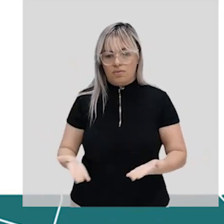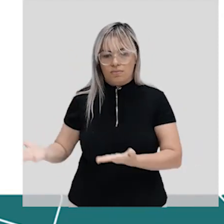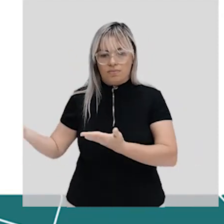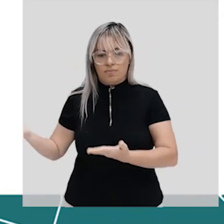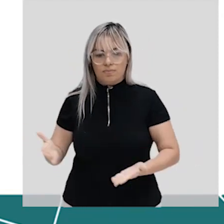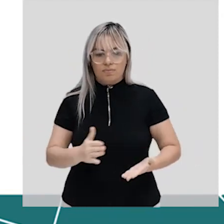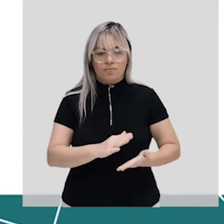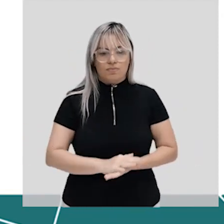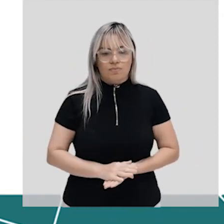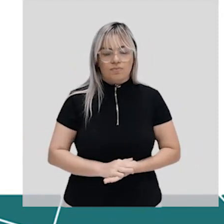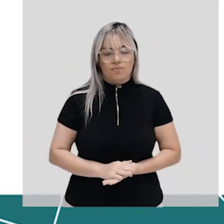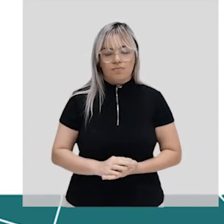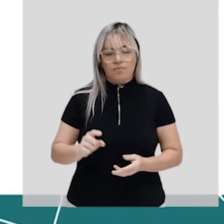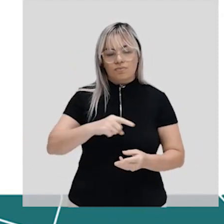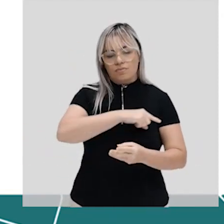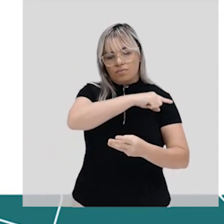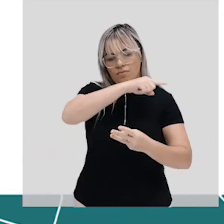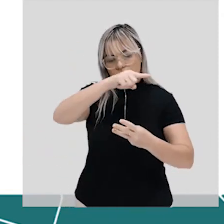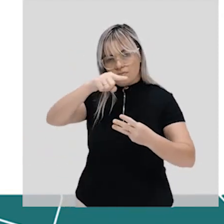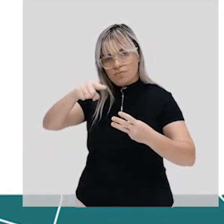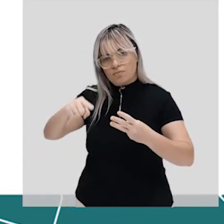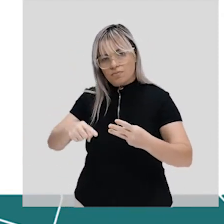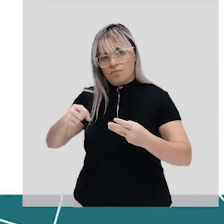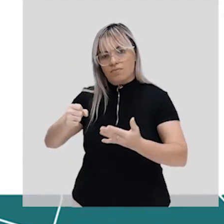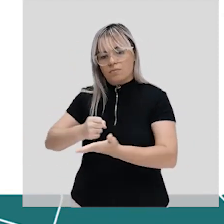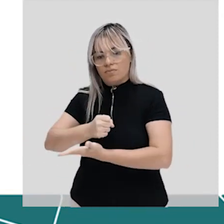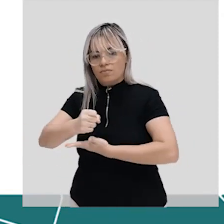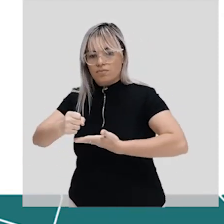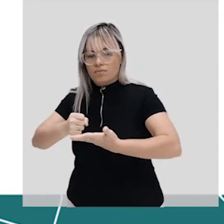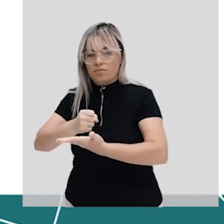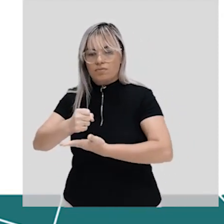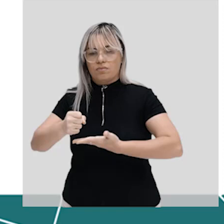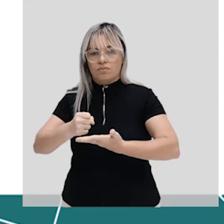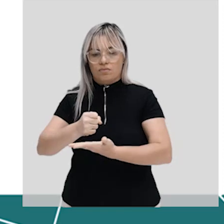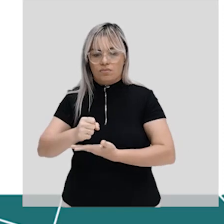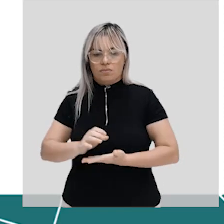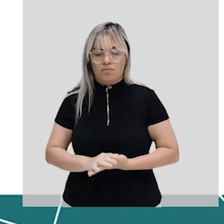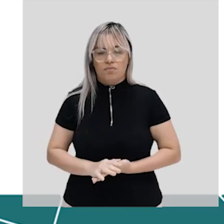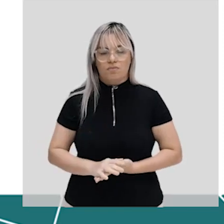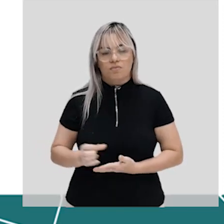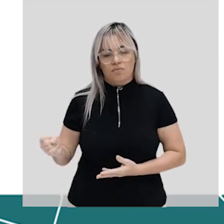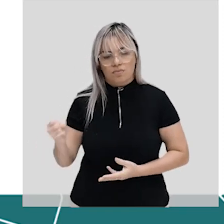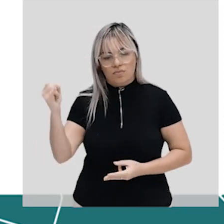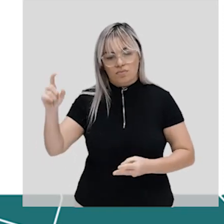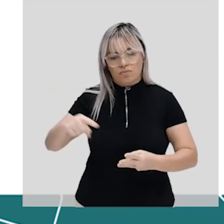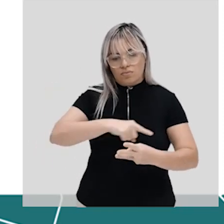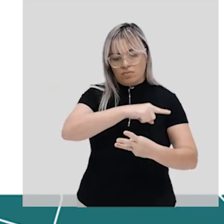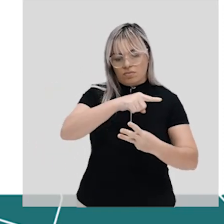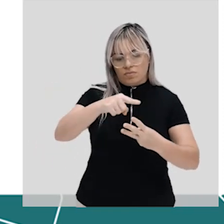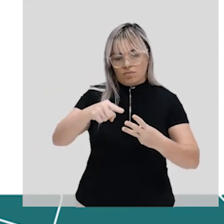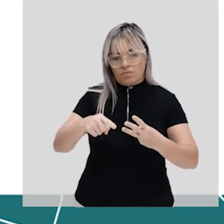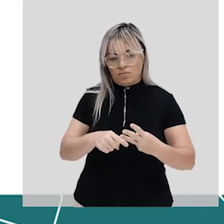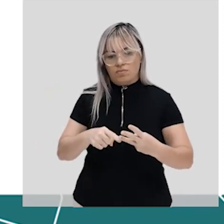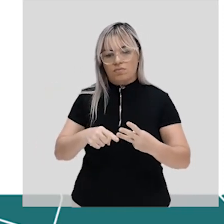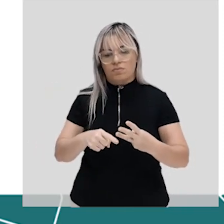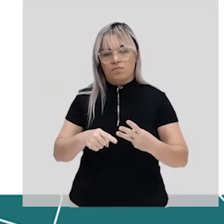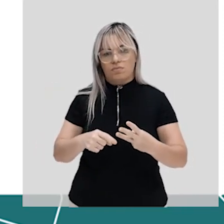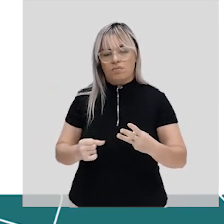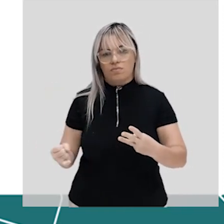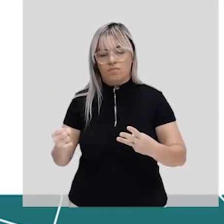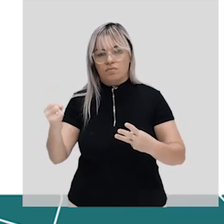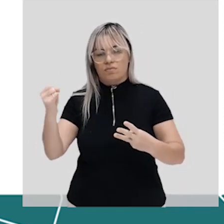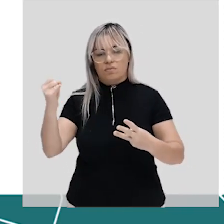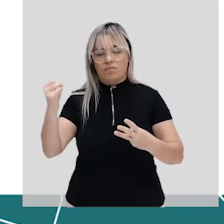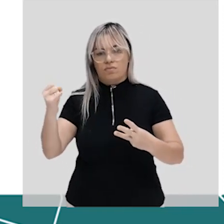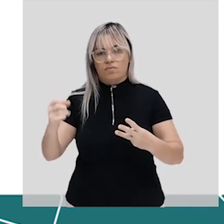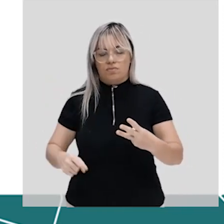formado por elementos fundamentais principais essenciais e esses elementos fundamentais a gente